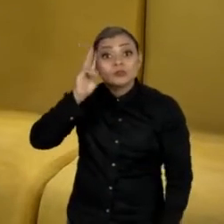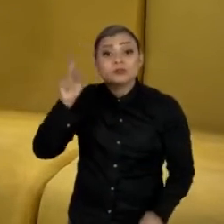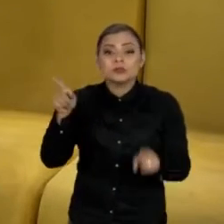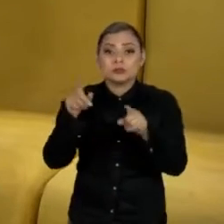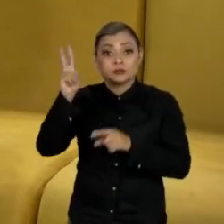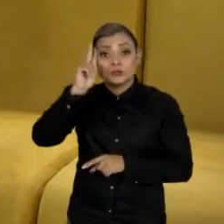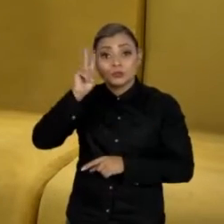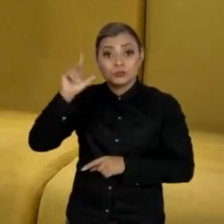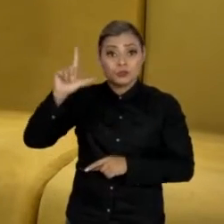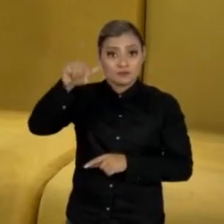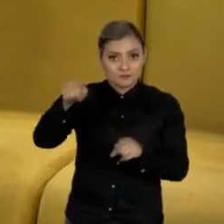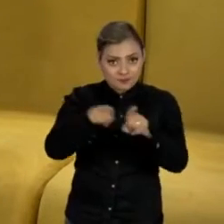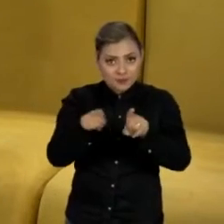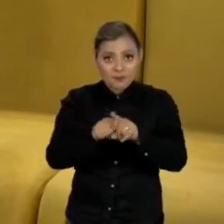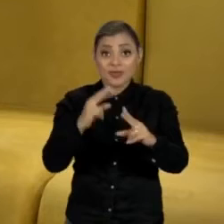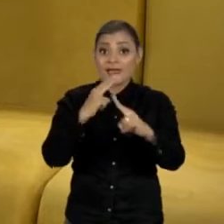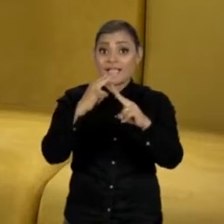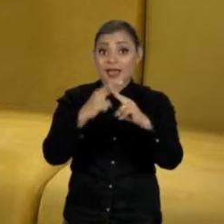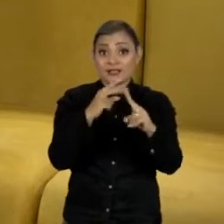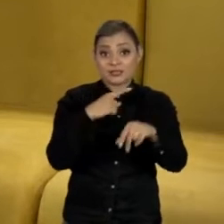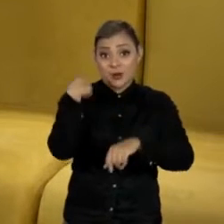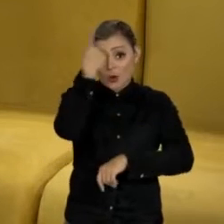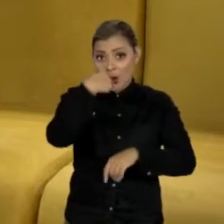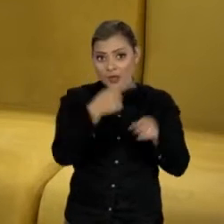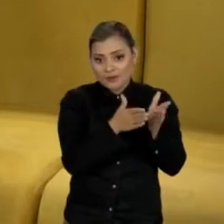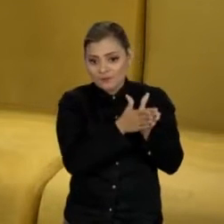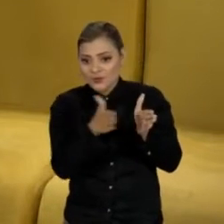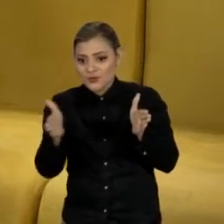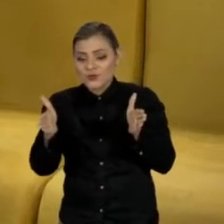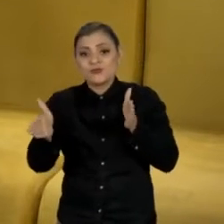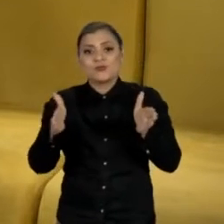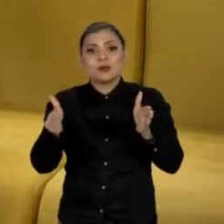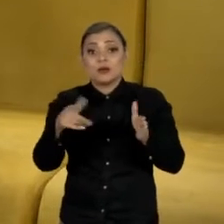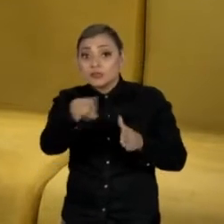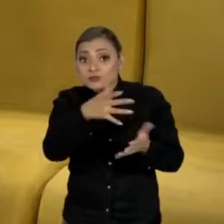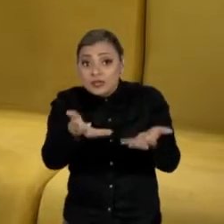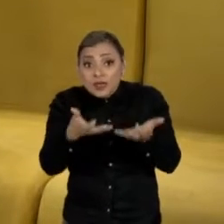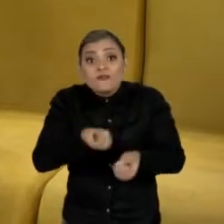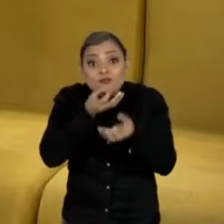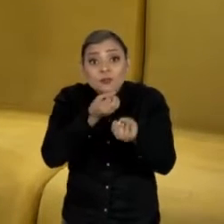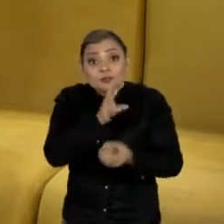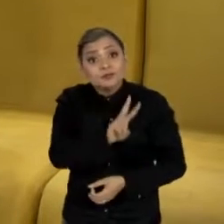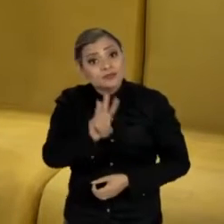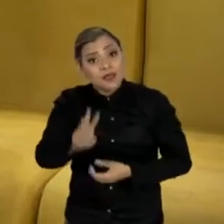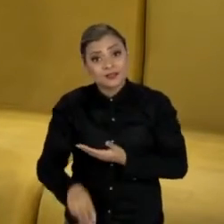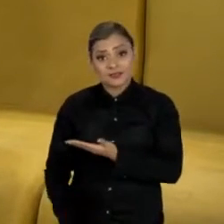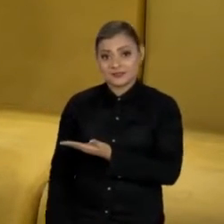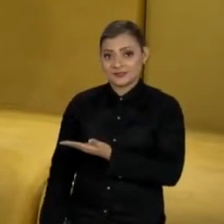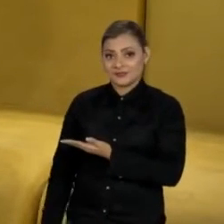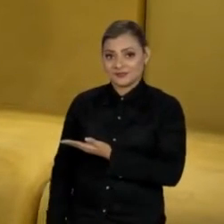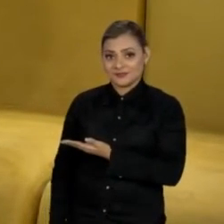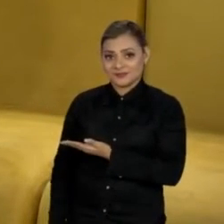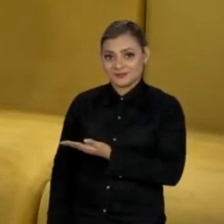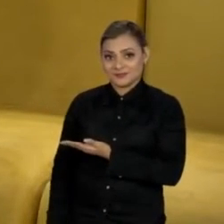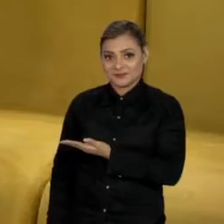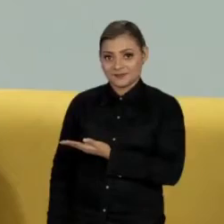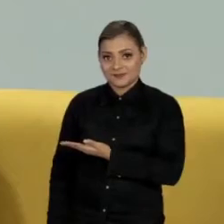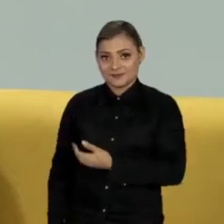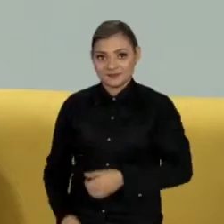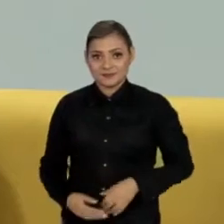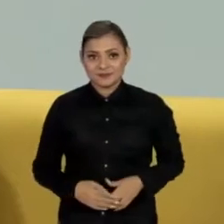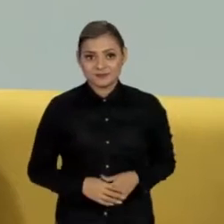agências da Caixa Econômica funcionam com horário estendido. Para saber os detalhes, é só entrar aí no site que aparece na sua tela.